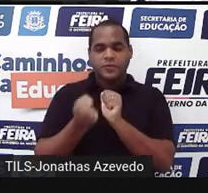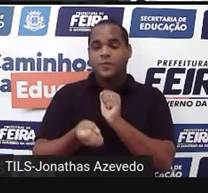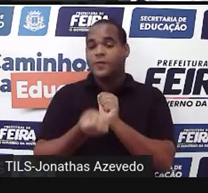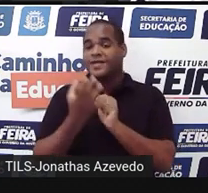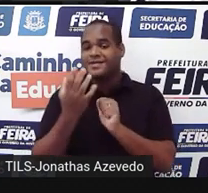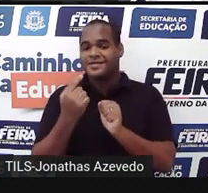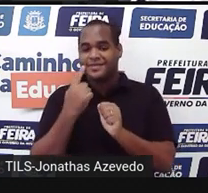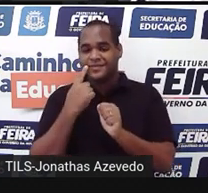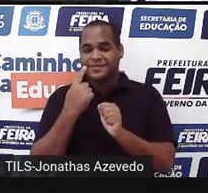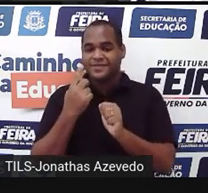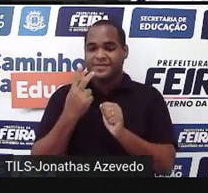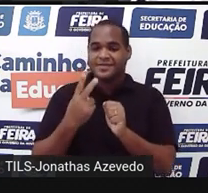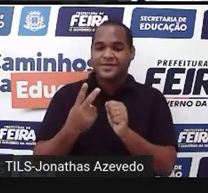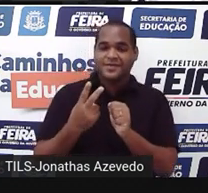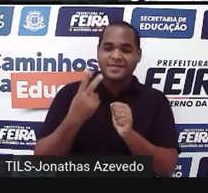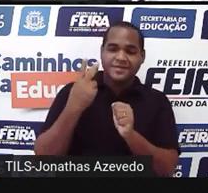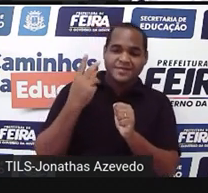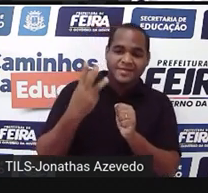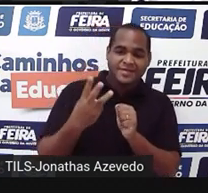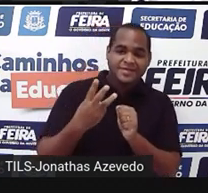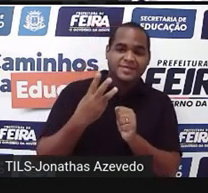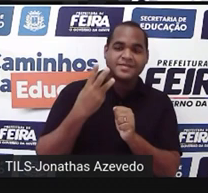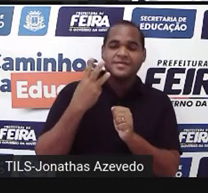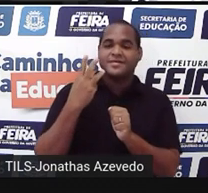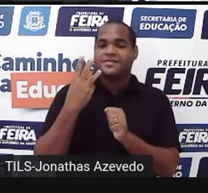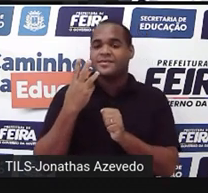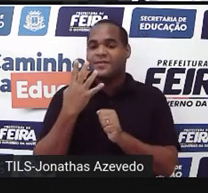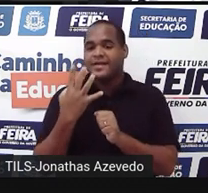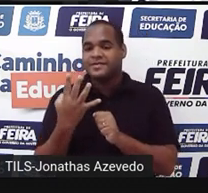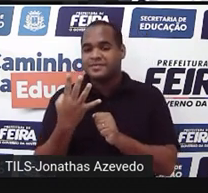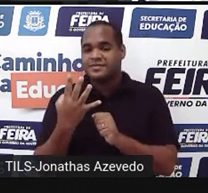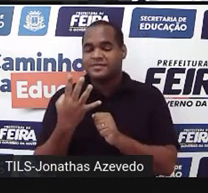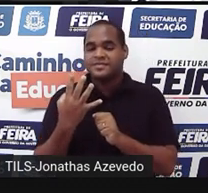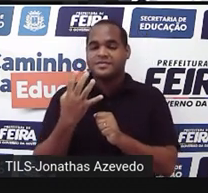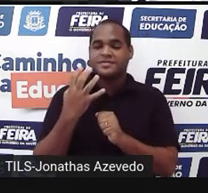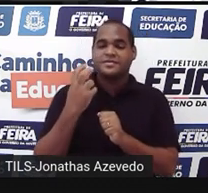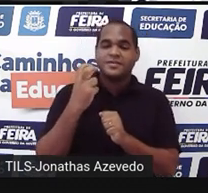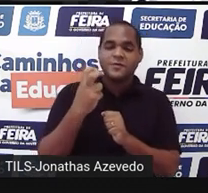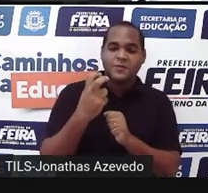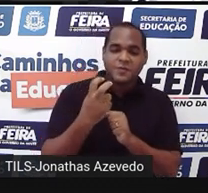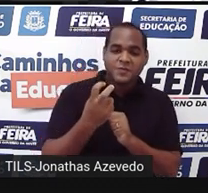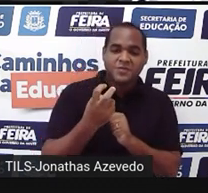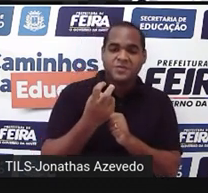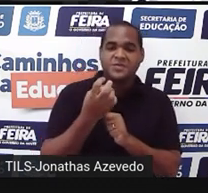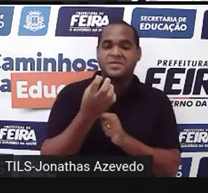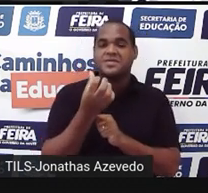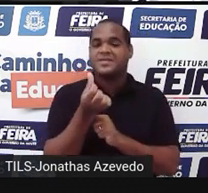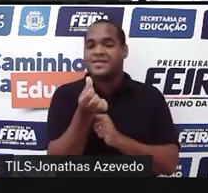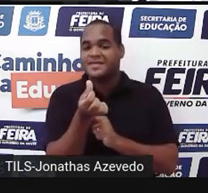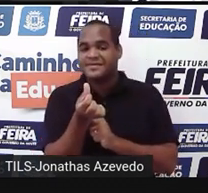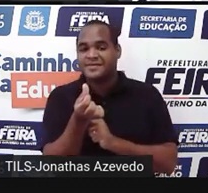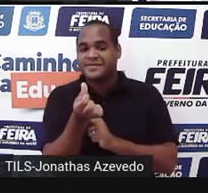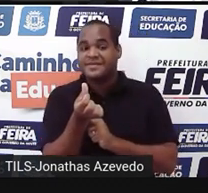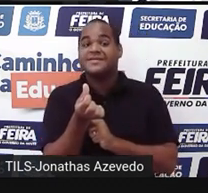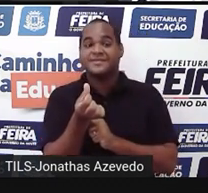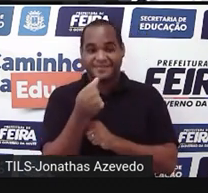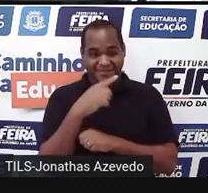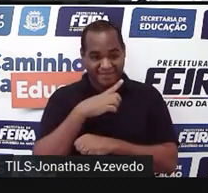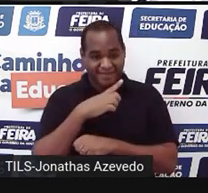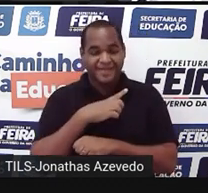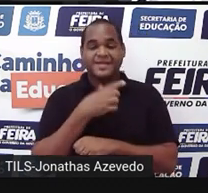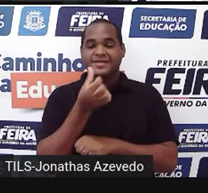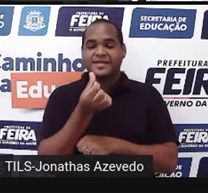1, 2, 3, 4, 5, 6 fileiras.